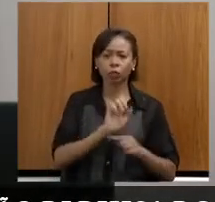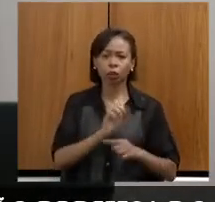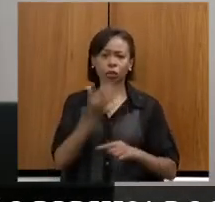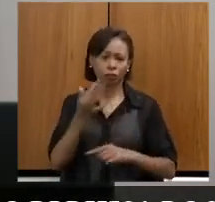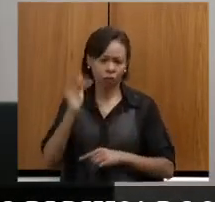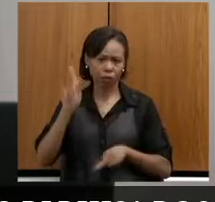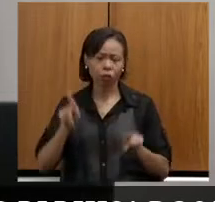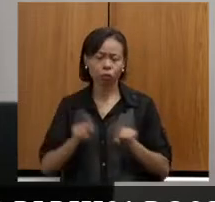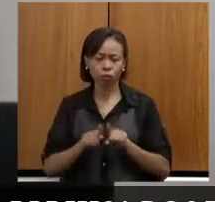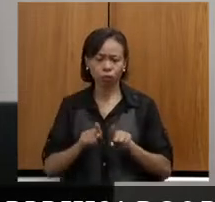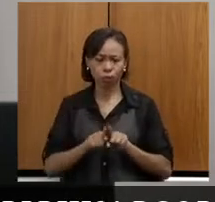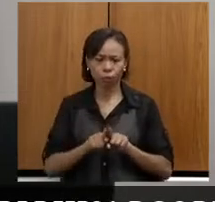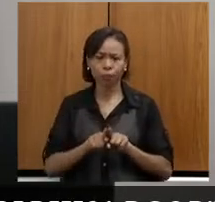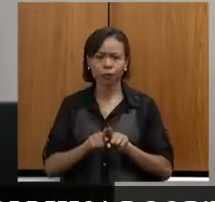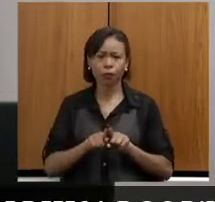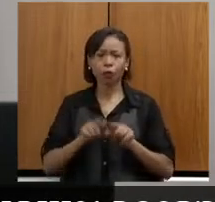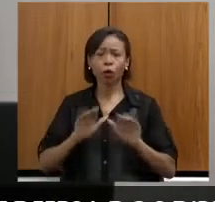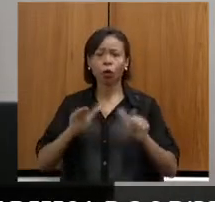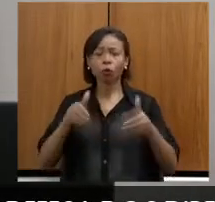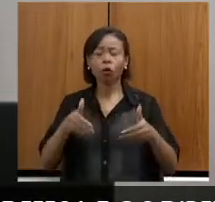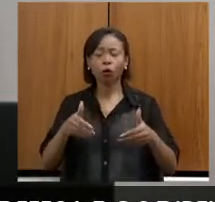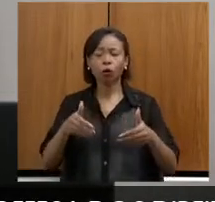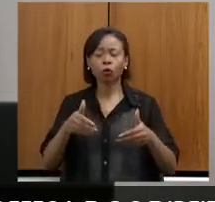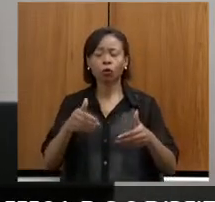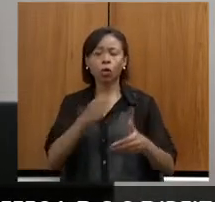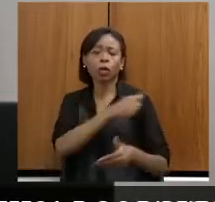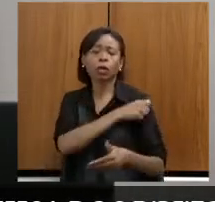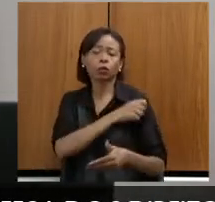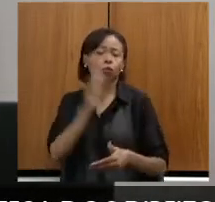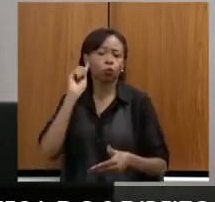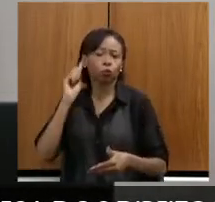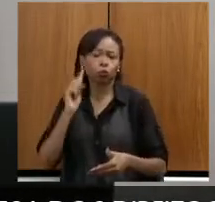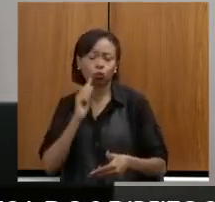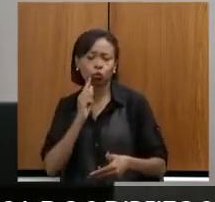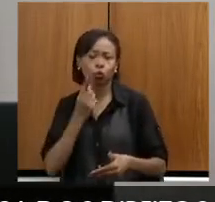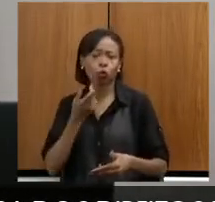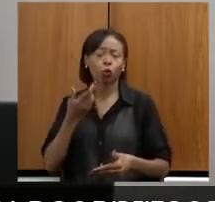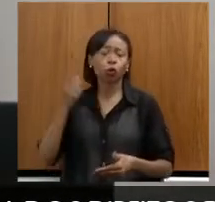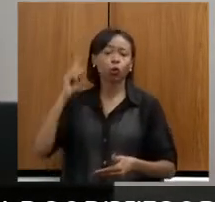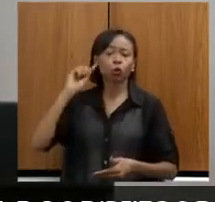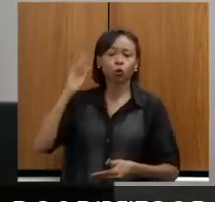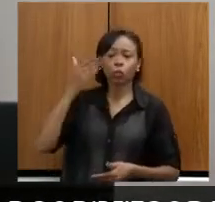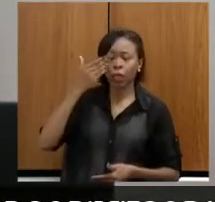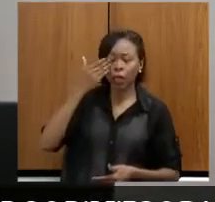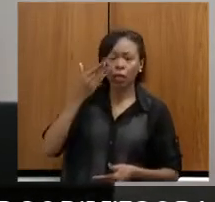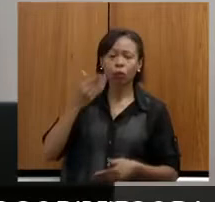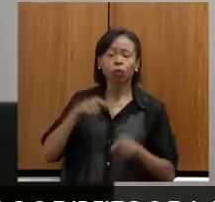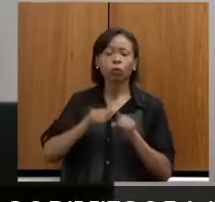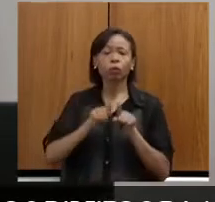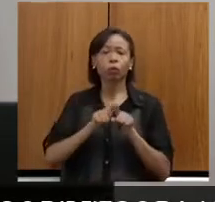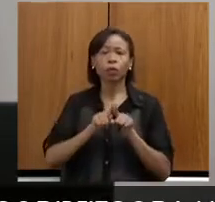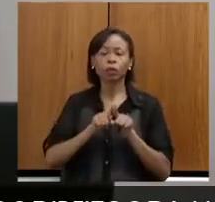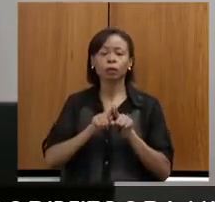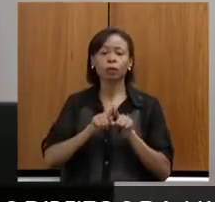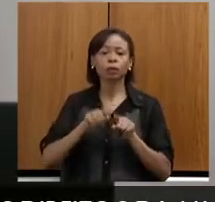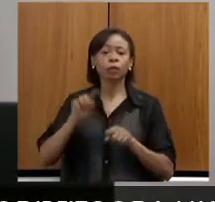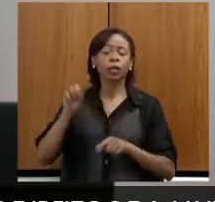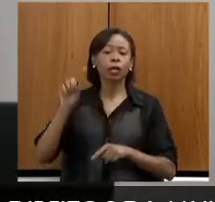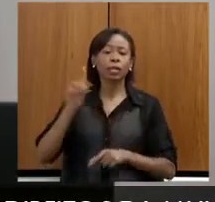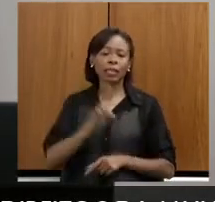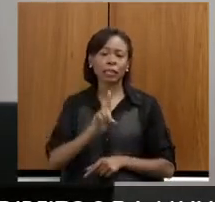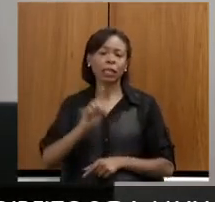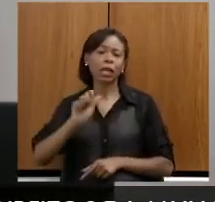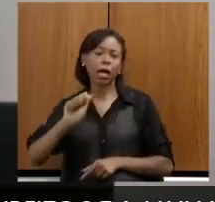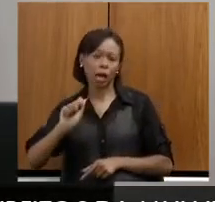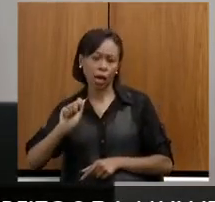aos estudantes surdos, surdos-cegos, com deficiência auditiva sinalizantes, com